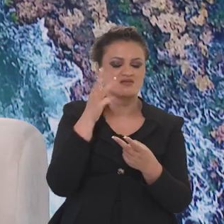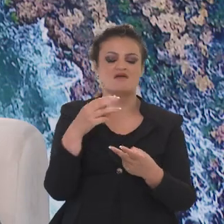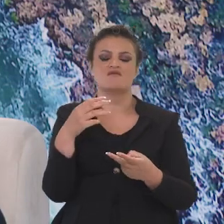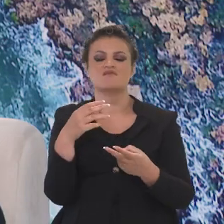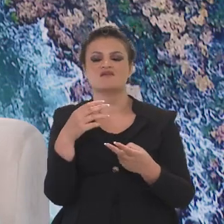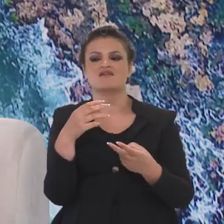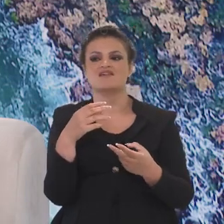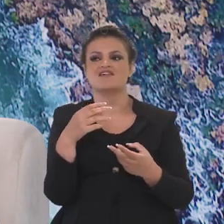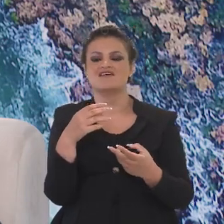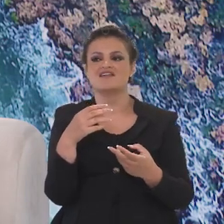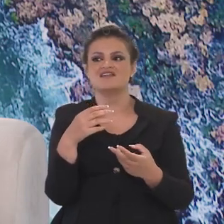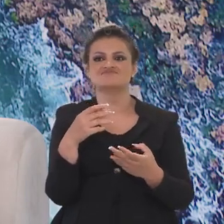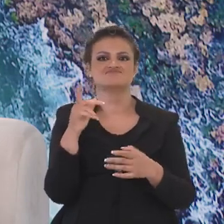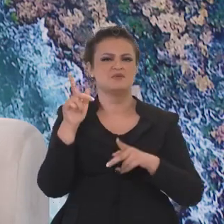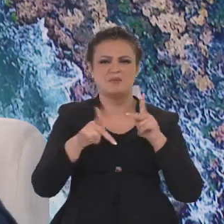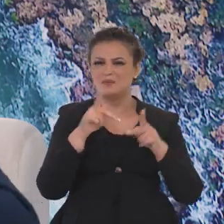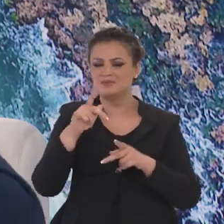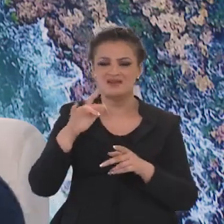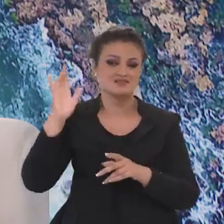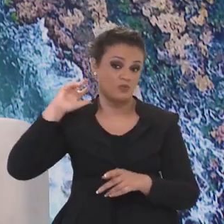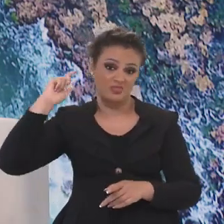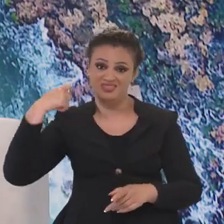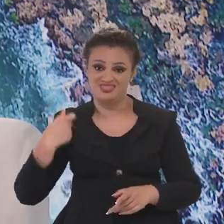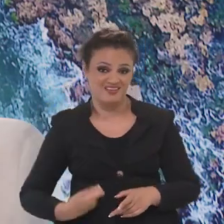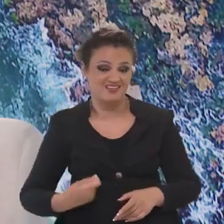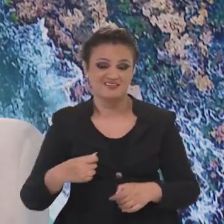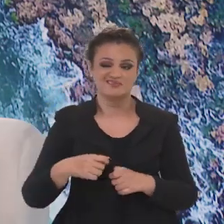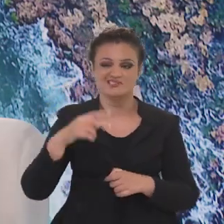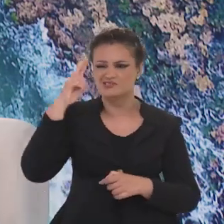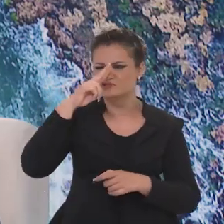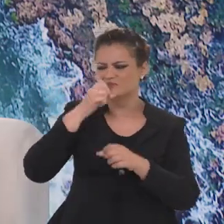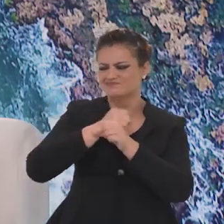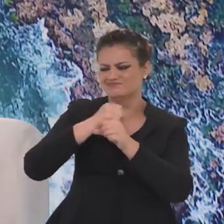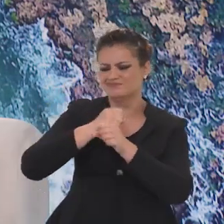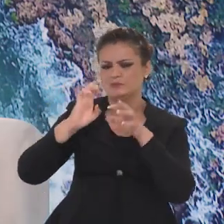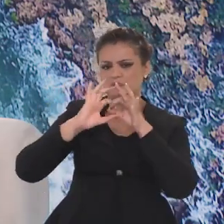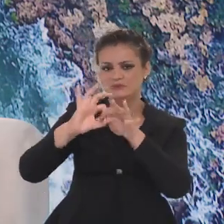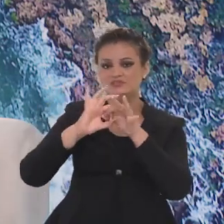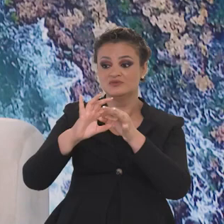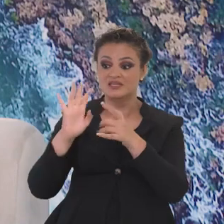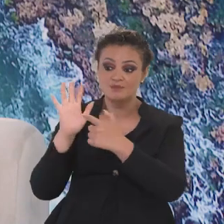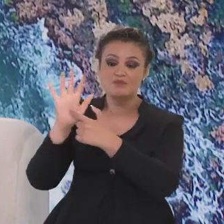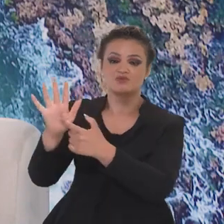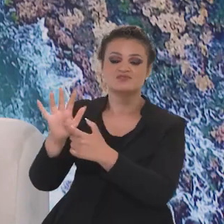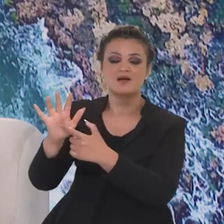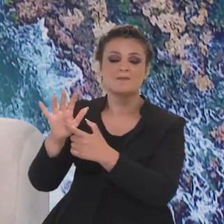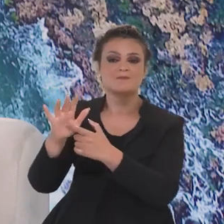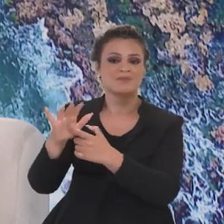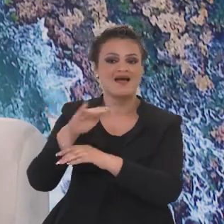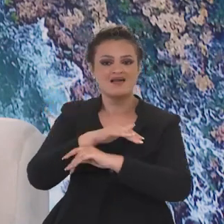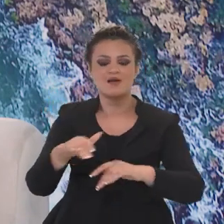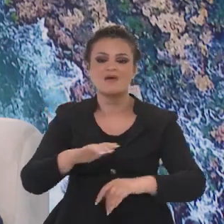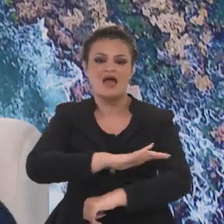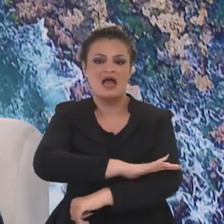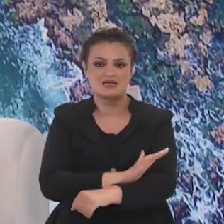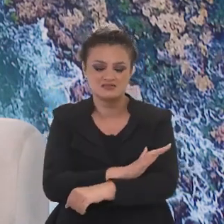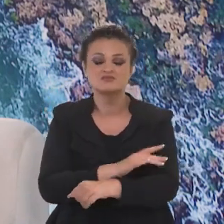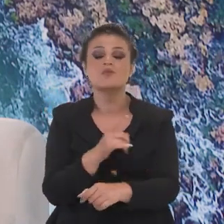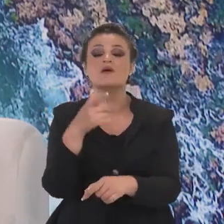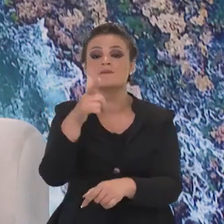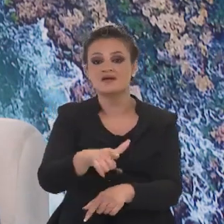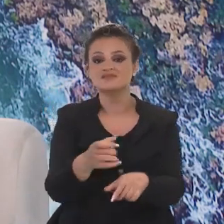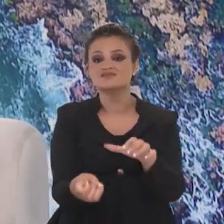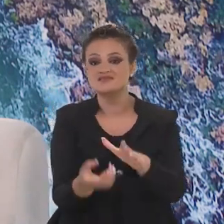Salvador, o Brasil tem uma população negra, o Brasil tem uma história com a África que tem que ser transformada num grande elemento de combate ao racismo, mas de